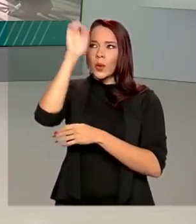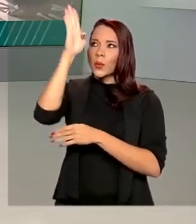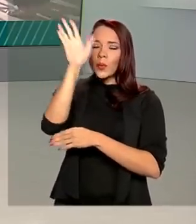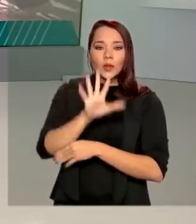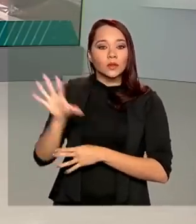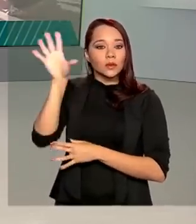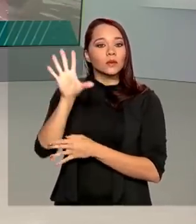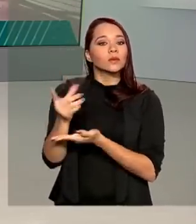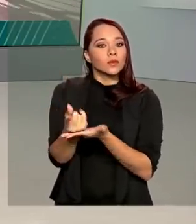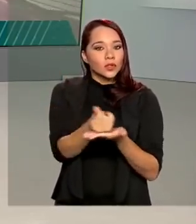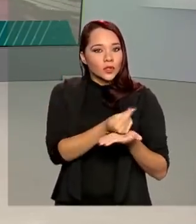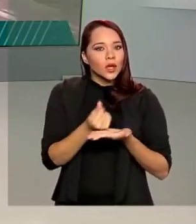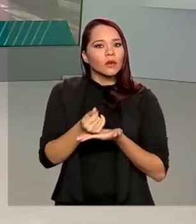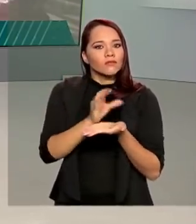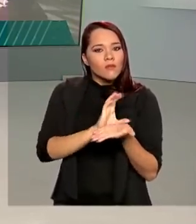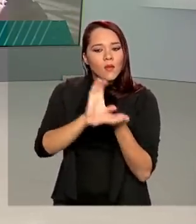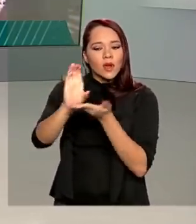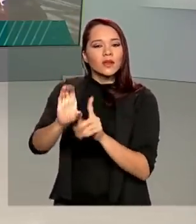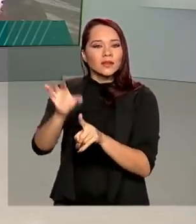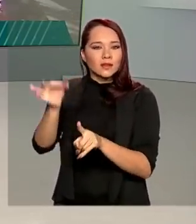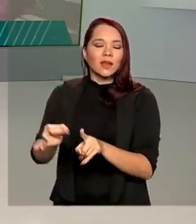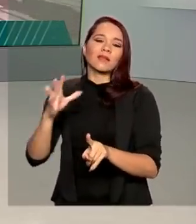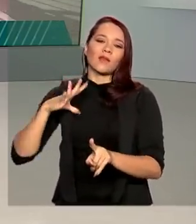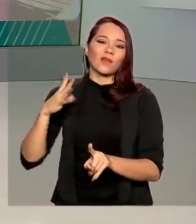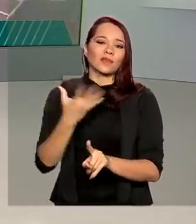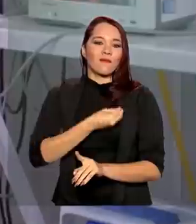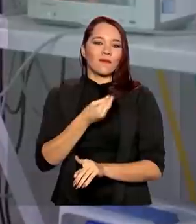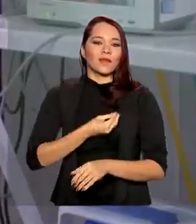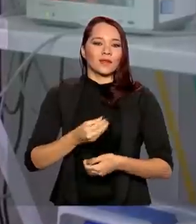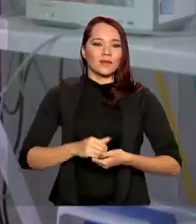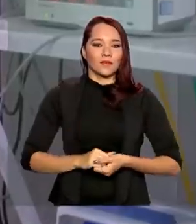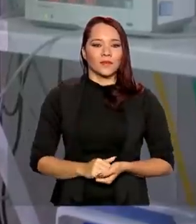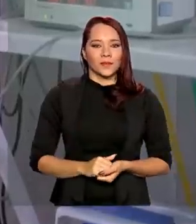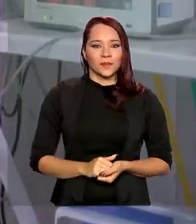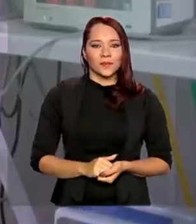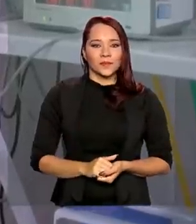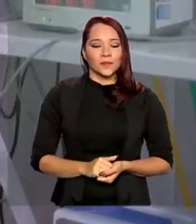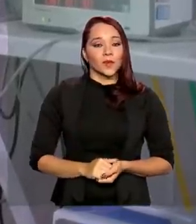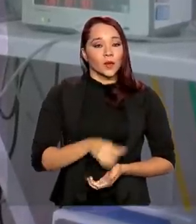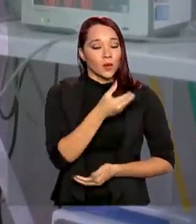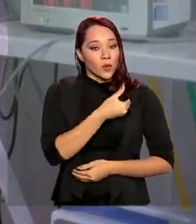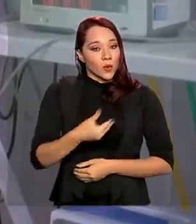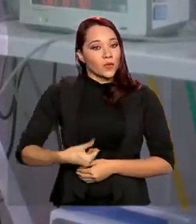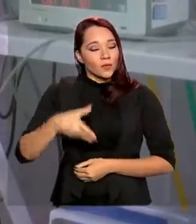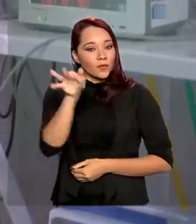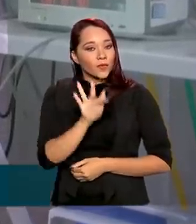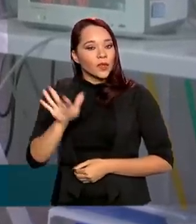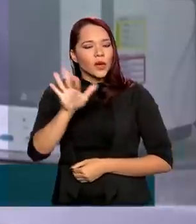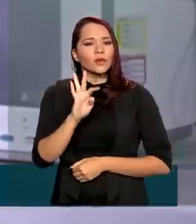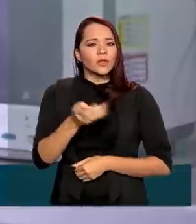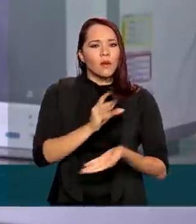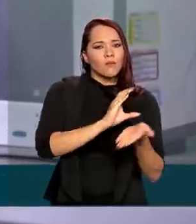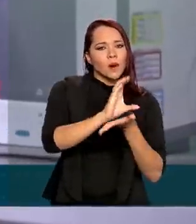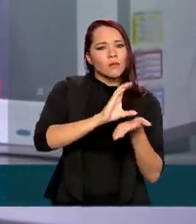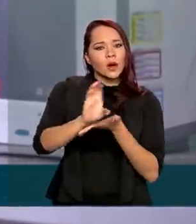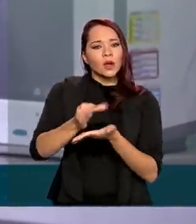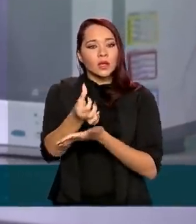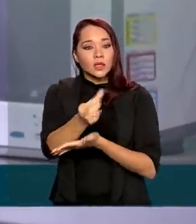Recursos que, bem empregados, vêm salvando vidas. O governo federal já distribuiu 6